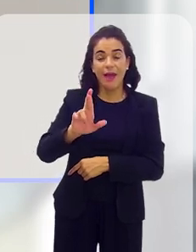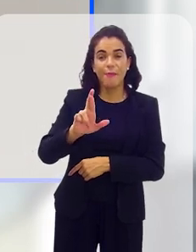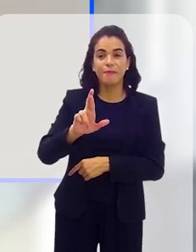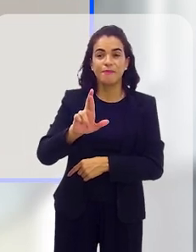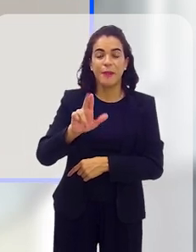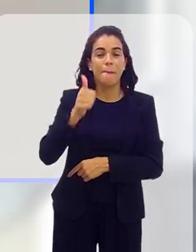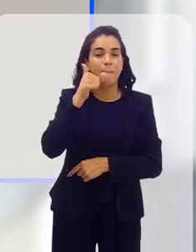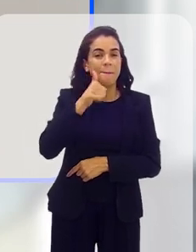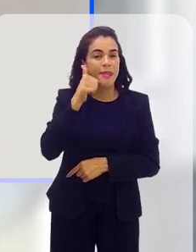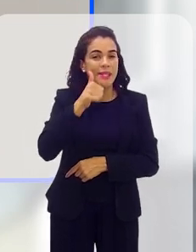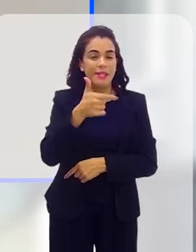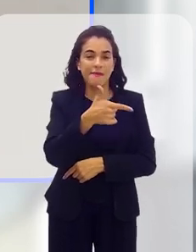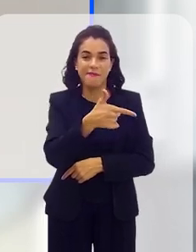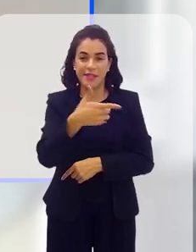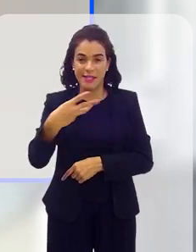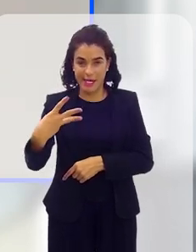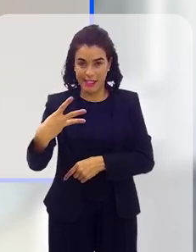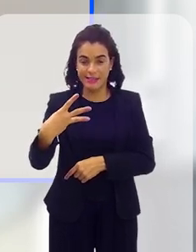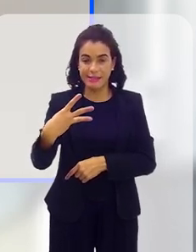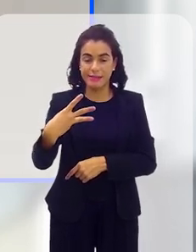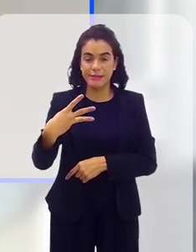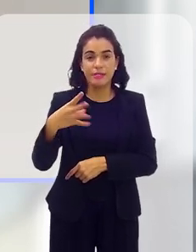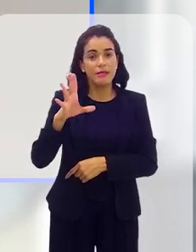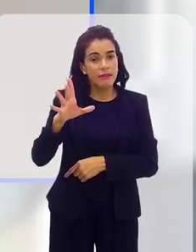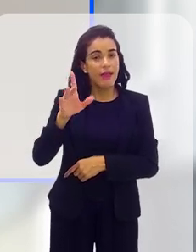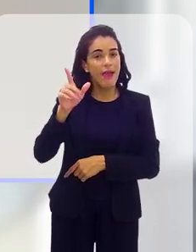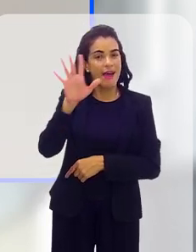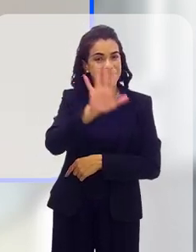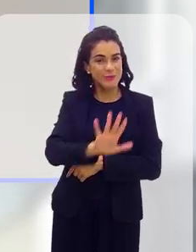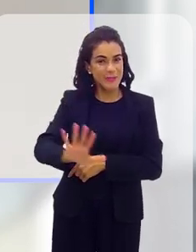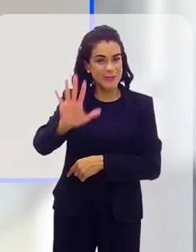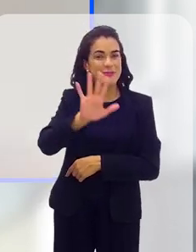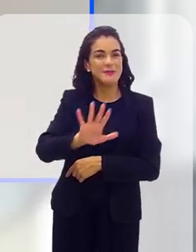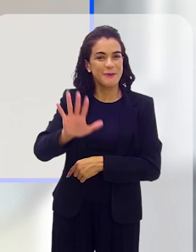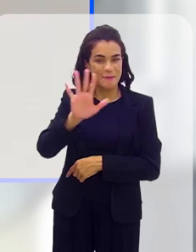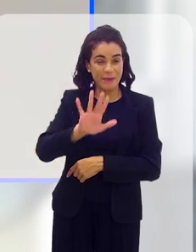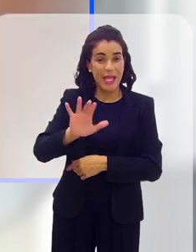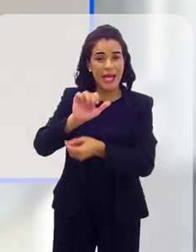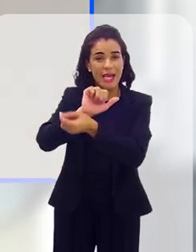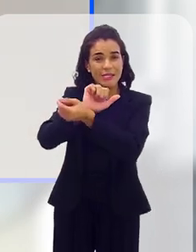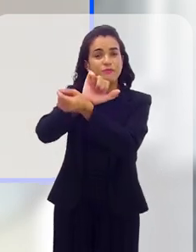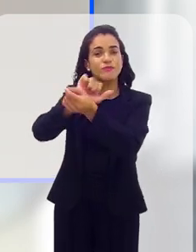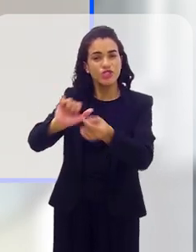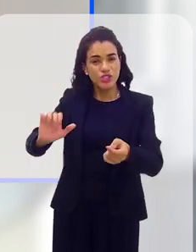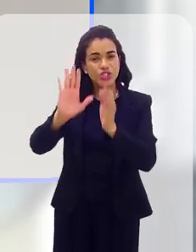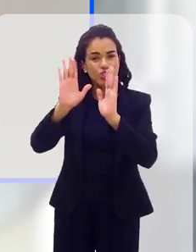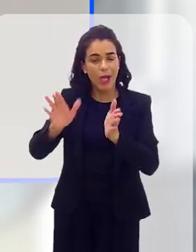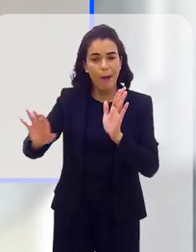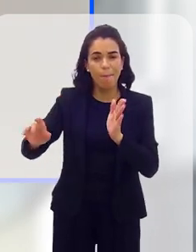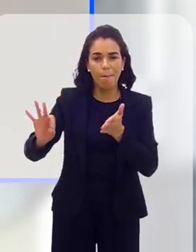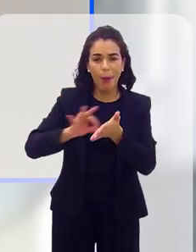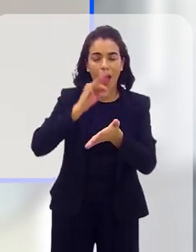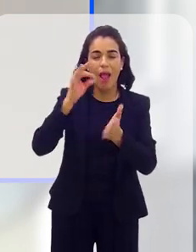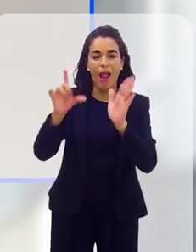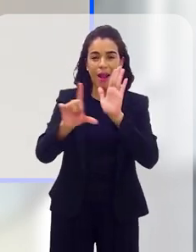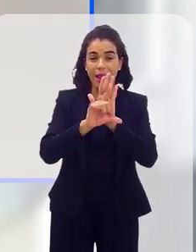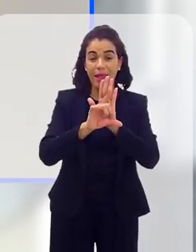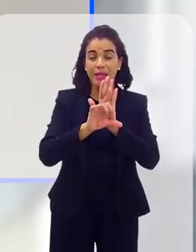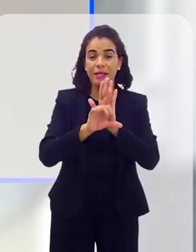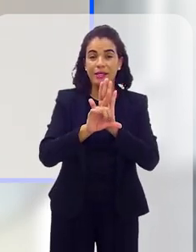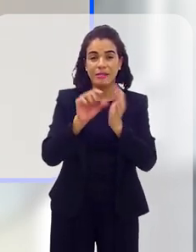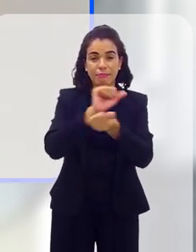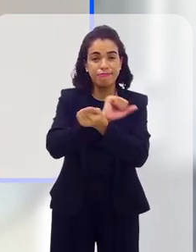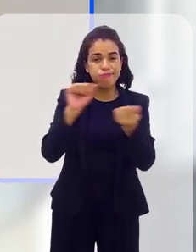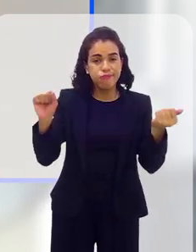23, que ele passa por esse problema depois que a escravidão foi abolida, e no